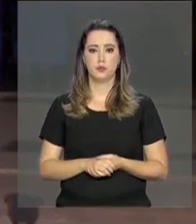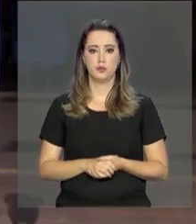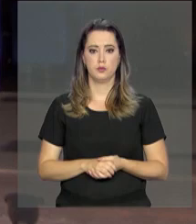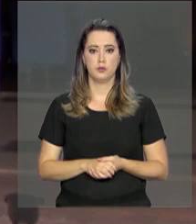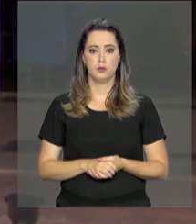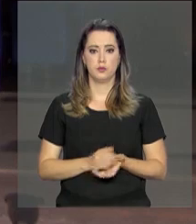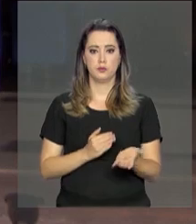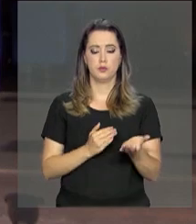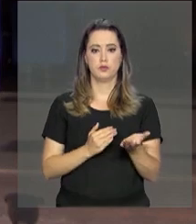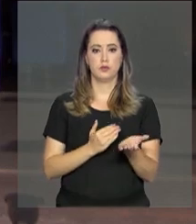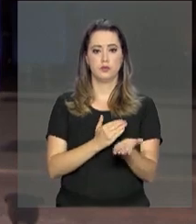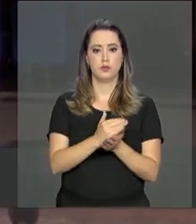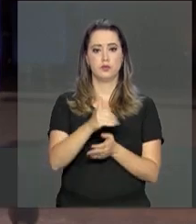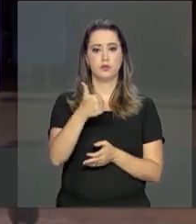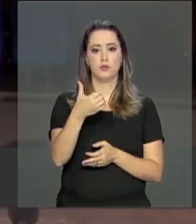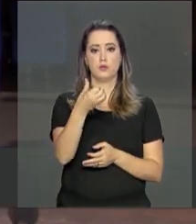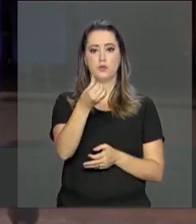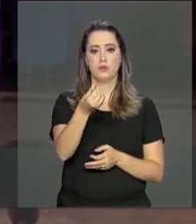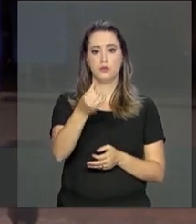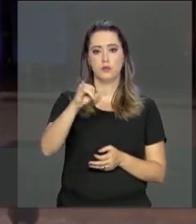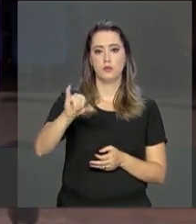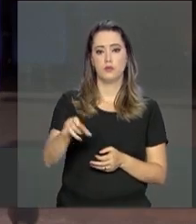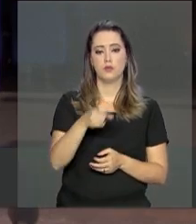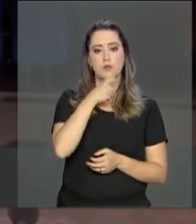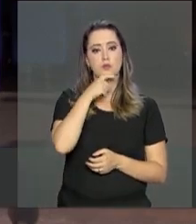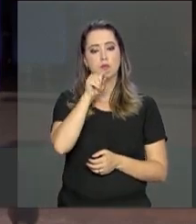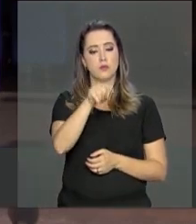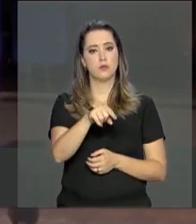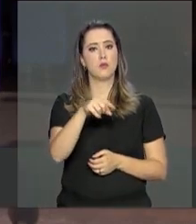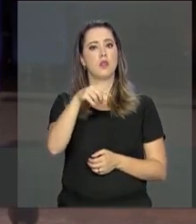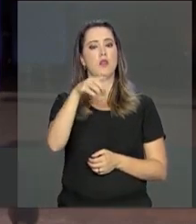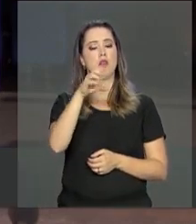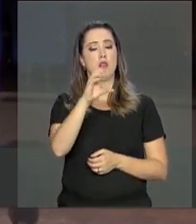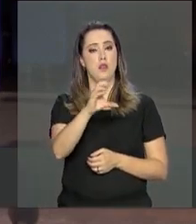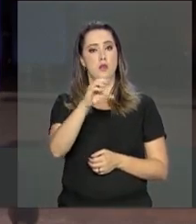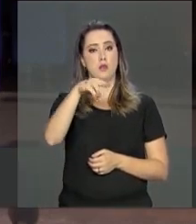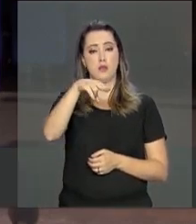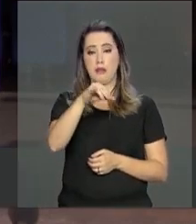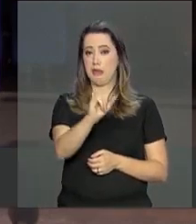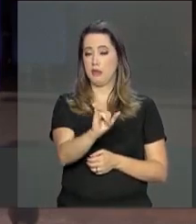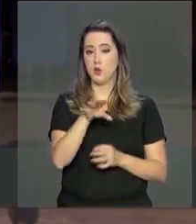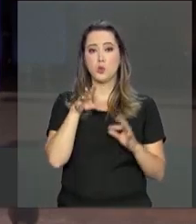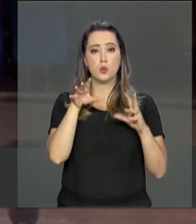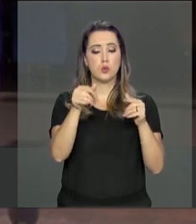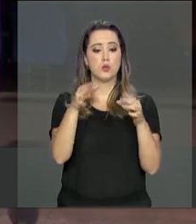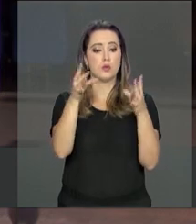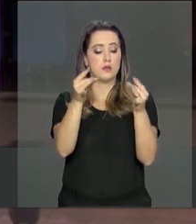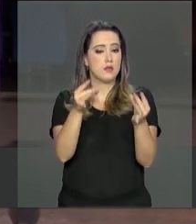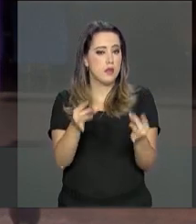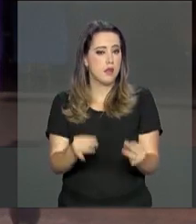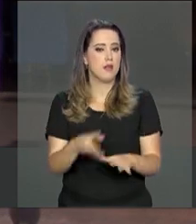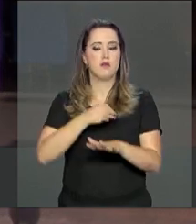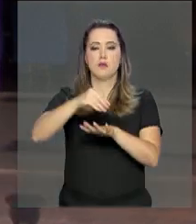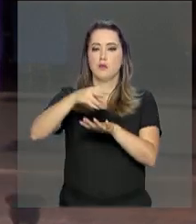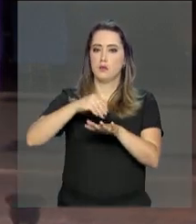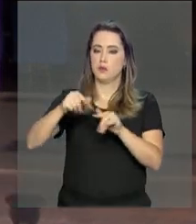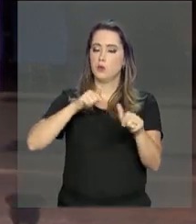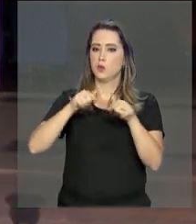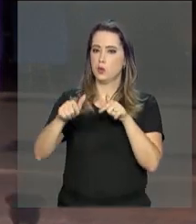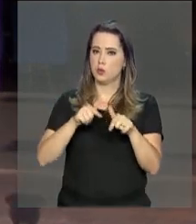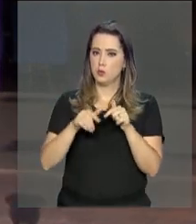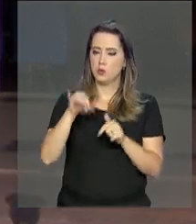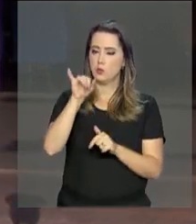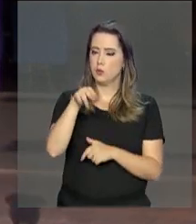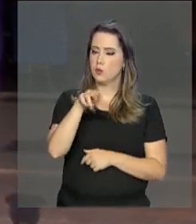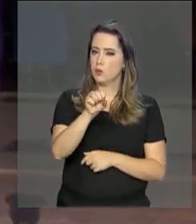A partir de 16 de julho, o Quinis, extrato com todas as informações trabalhistas e previdenciárias do cidadão, já